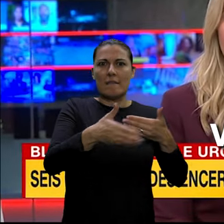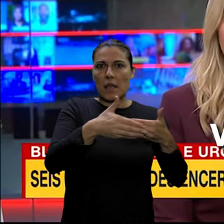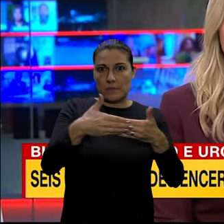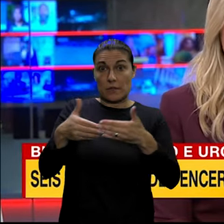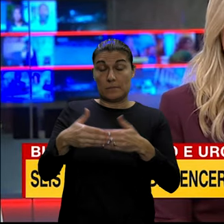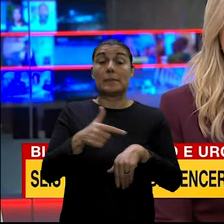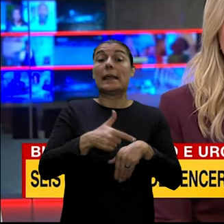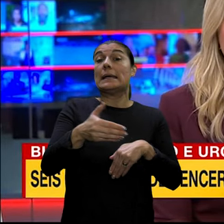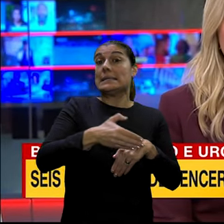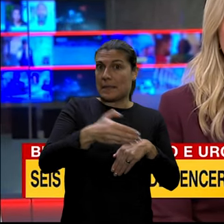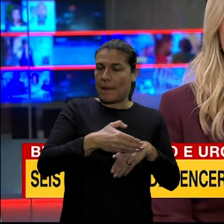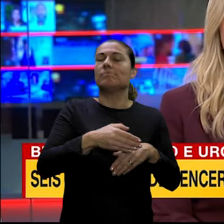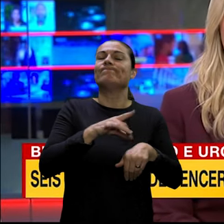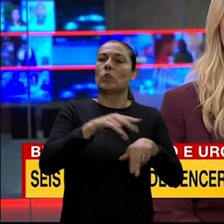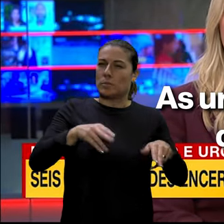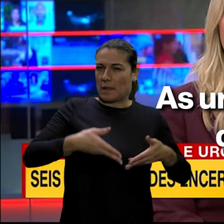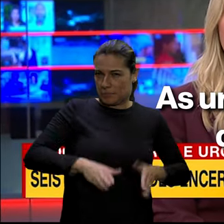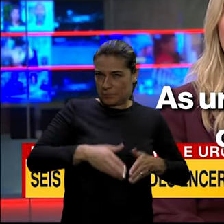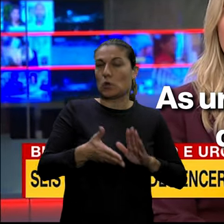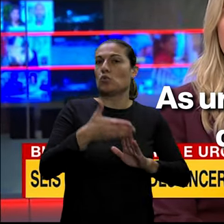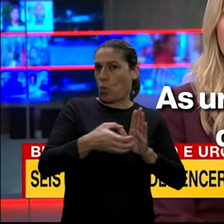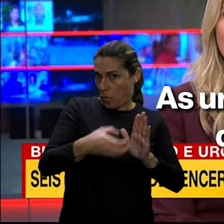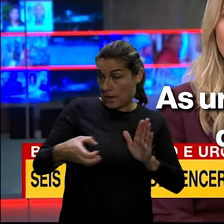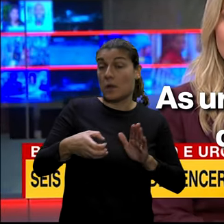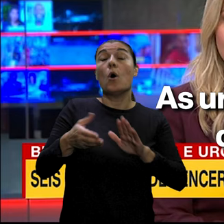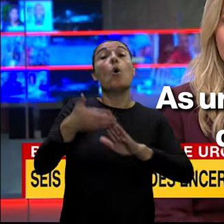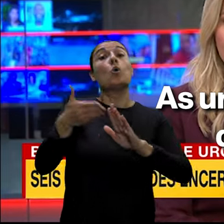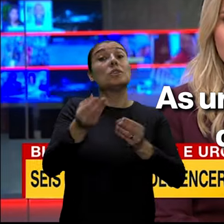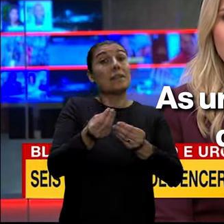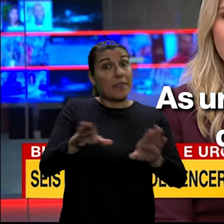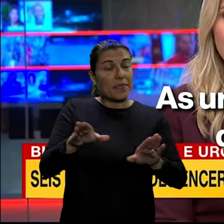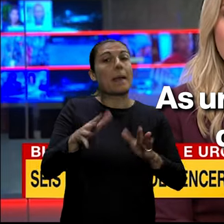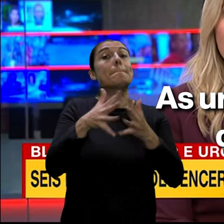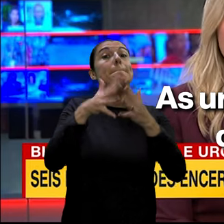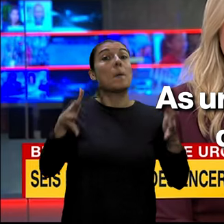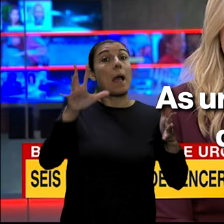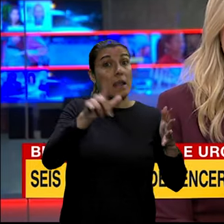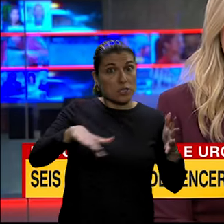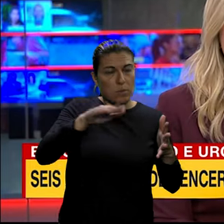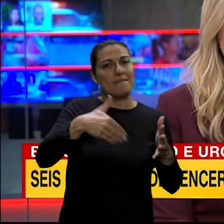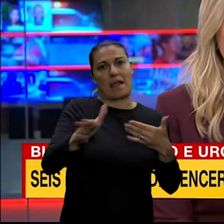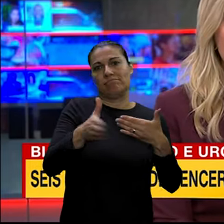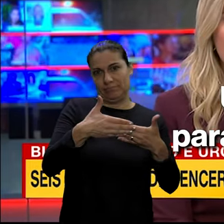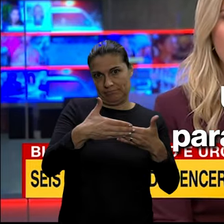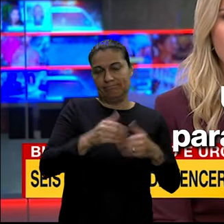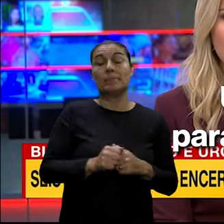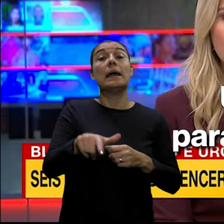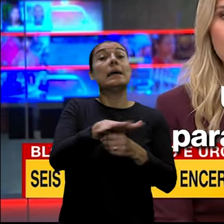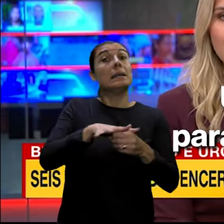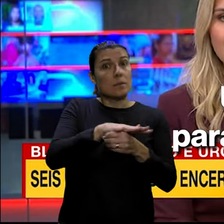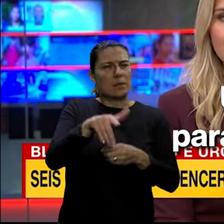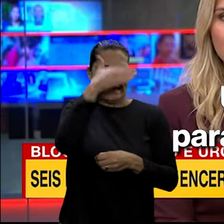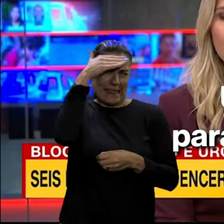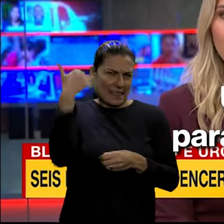complicada em algumas maternidades portuguesas. As urgências pediátricas da maior parte dos hospitais da Grande Lisboa vão estar encerradas. Uma situação